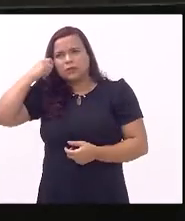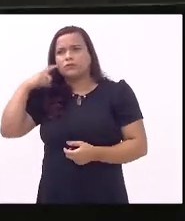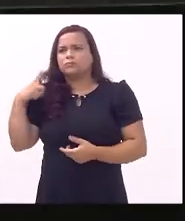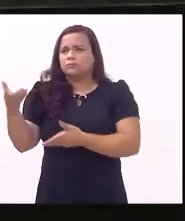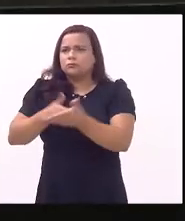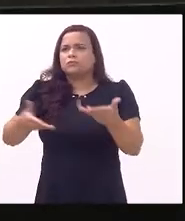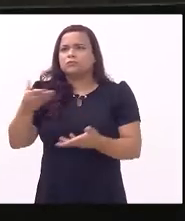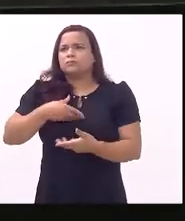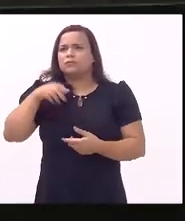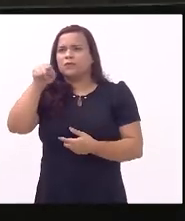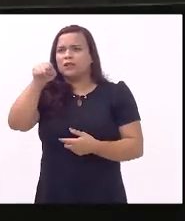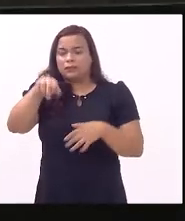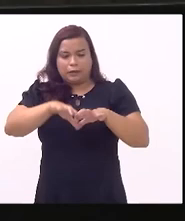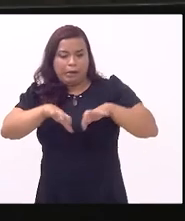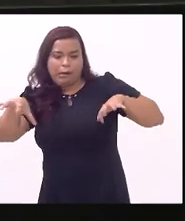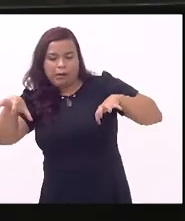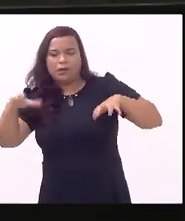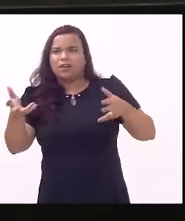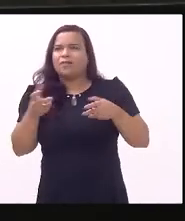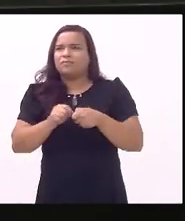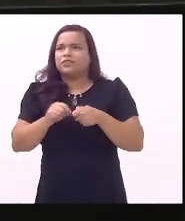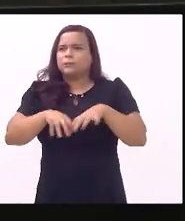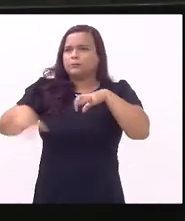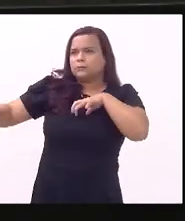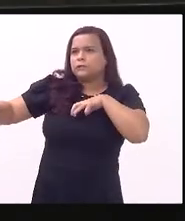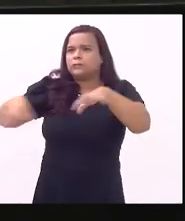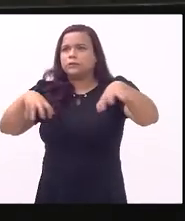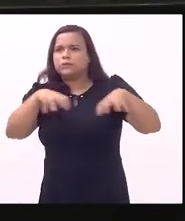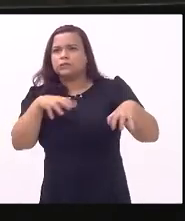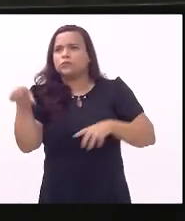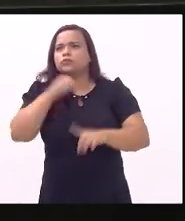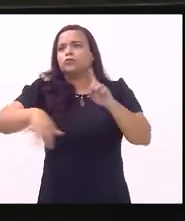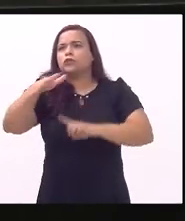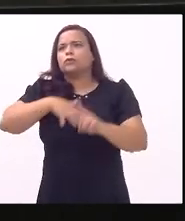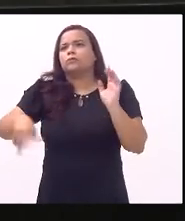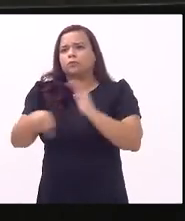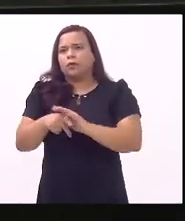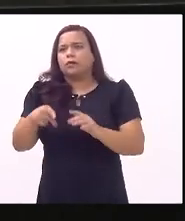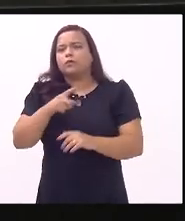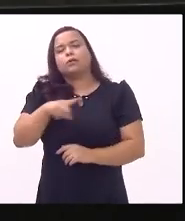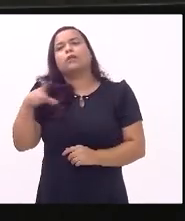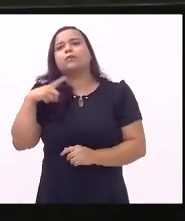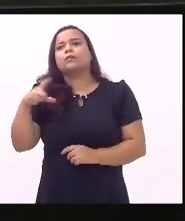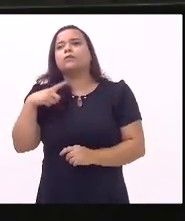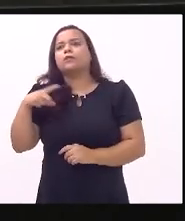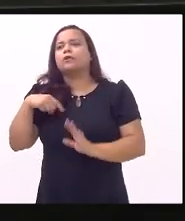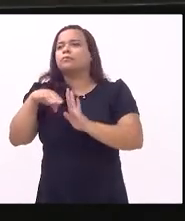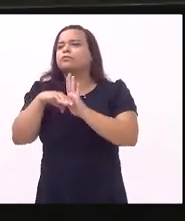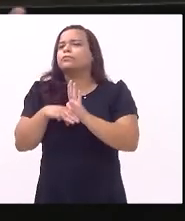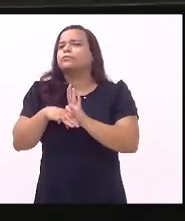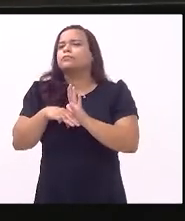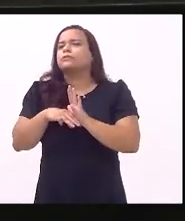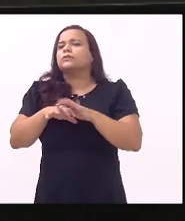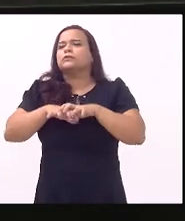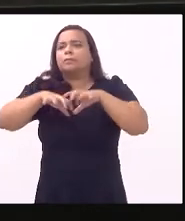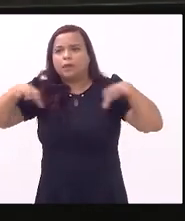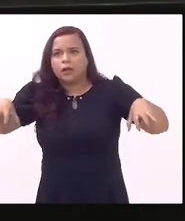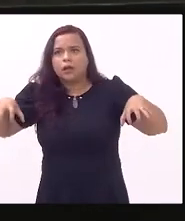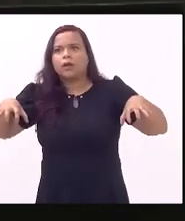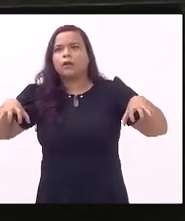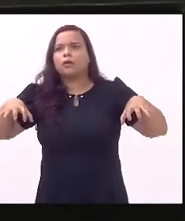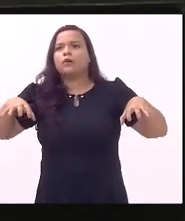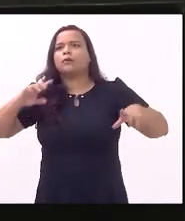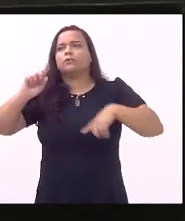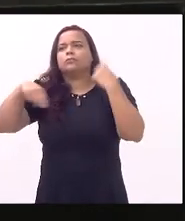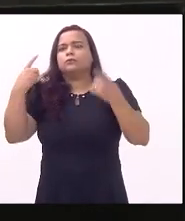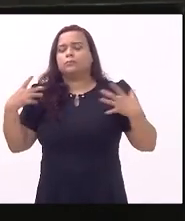essa separação que eles querem fazer na nossa sociedade porque eles tem como preceito vamos separar para poder dominar